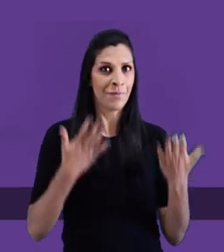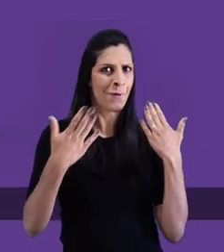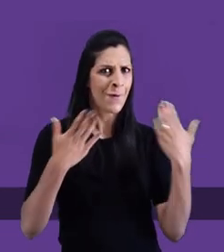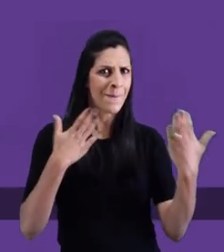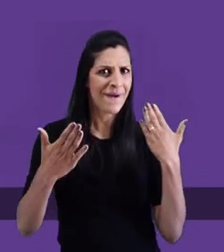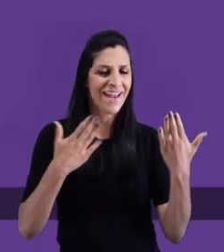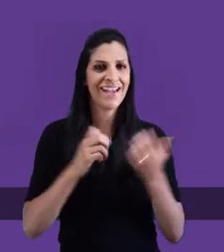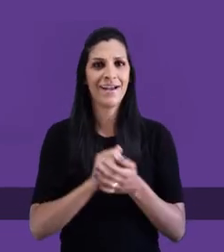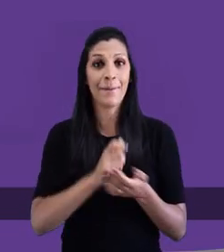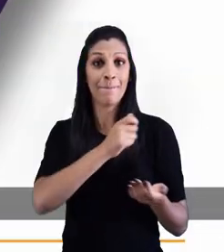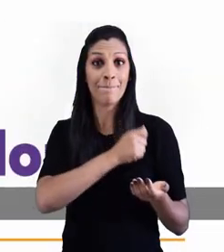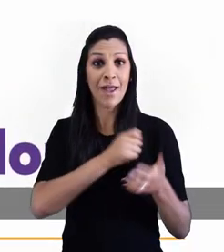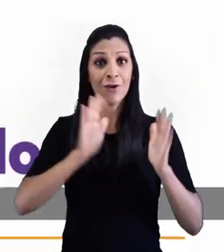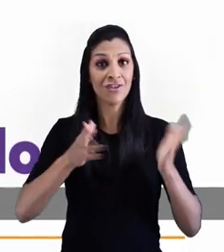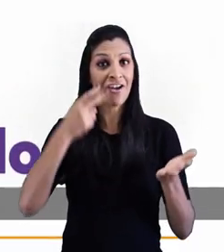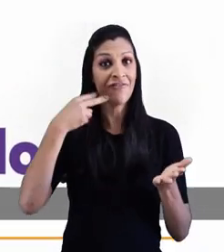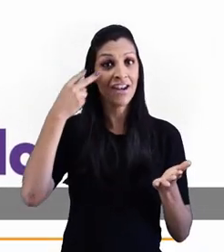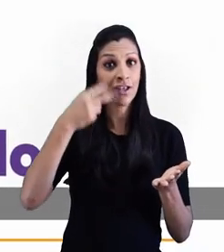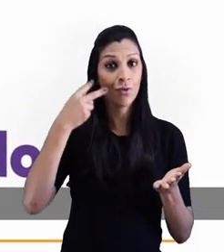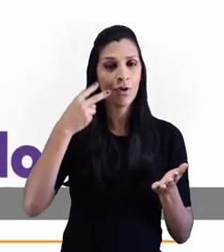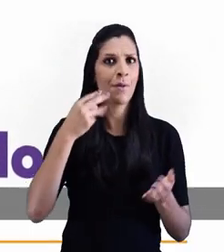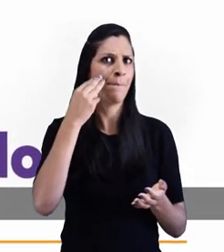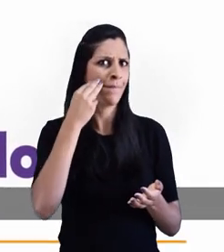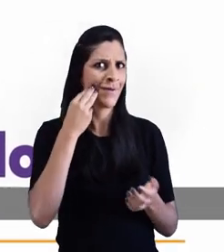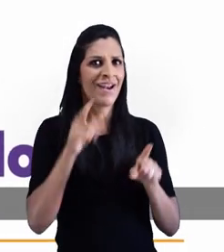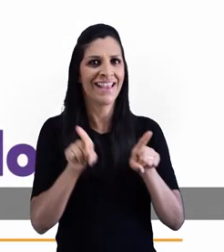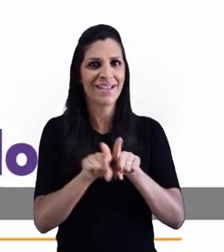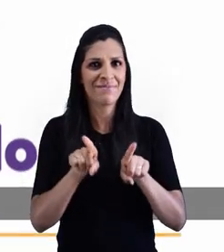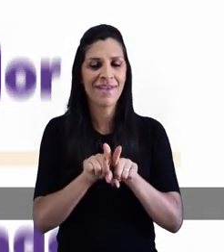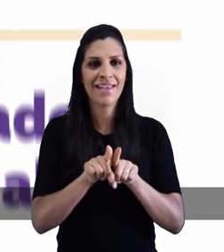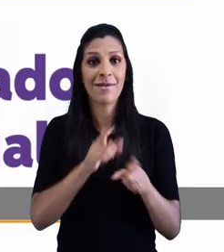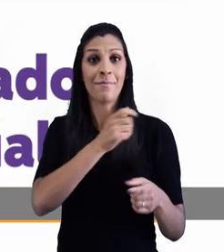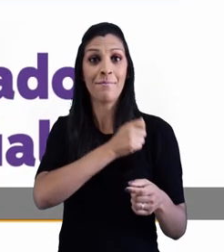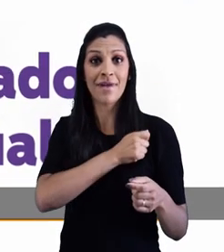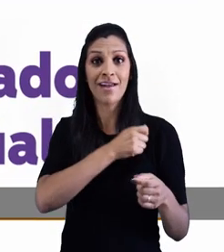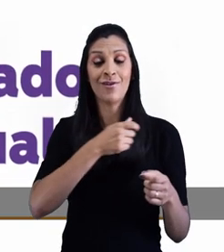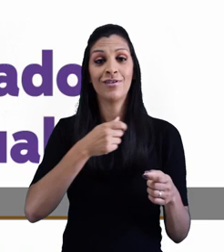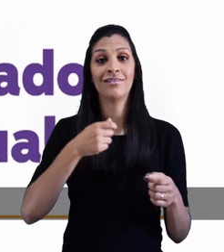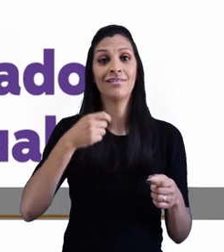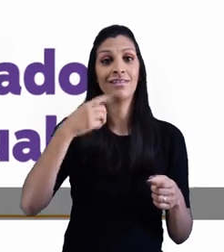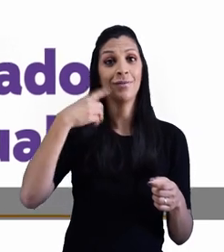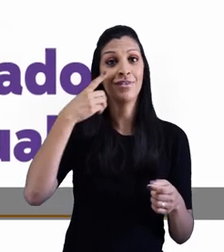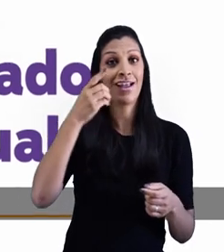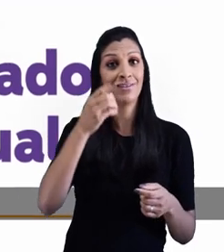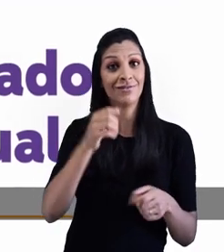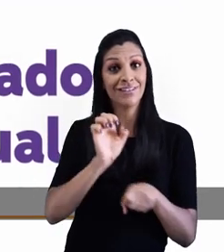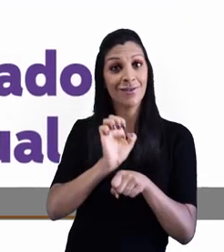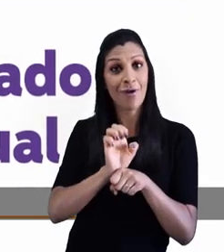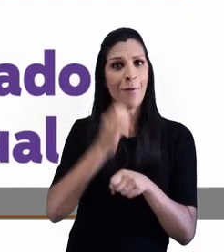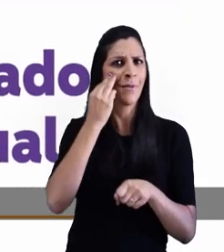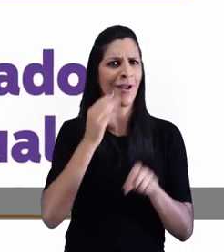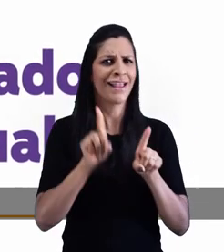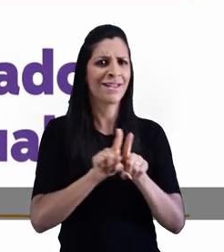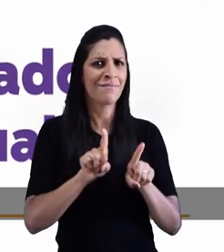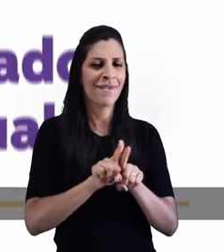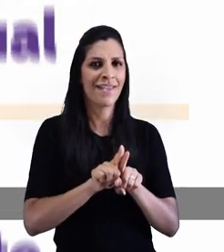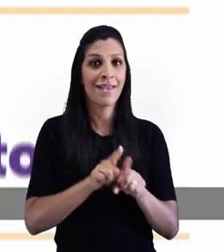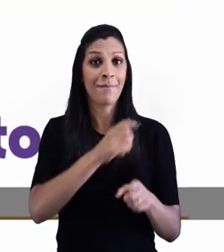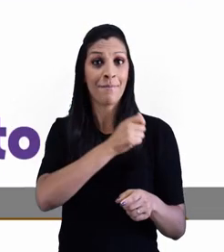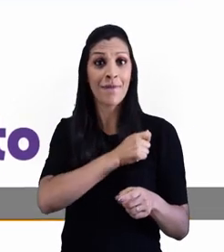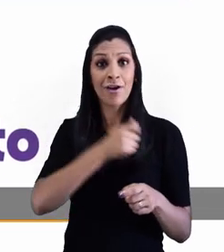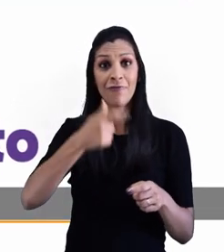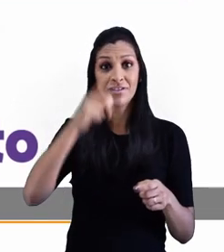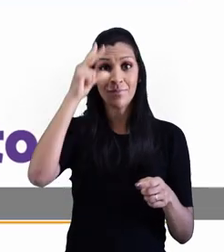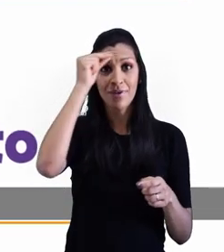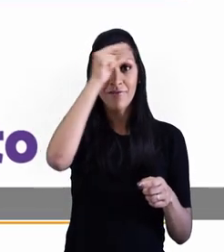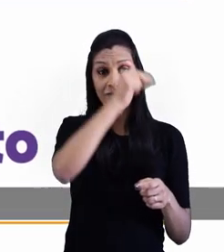Vamos comparar? Melo foi vereador. Manuela também. Melo foi deputado estadual. Manuela também. Melo